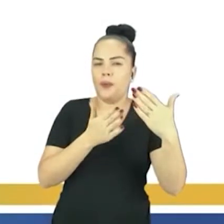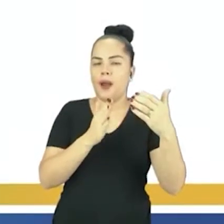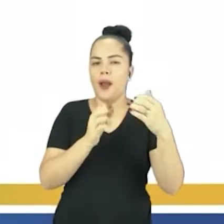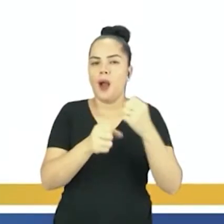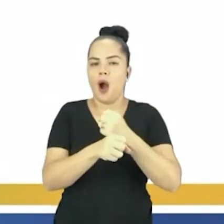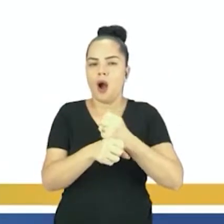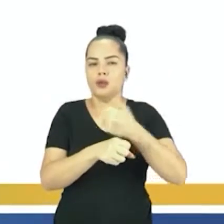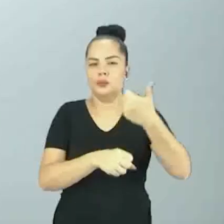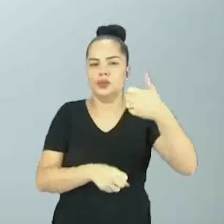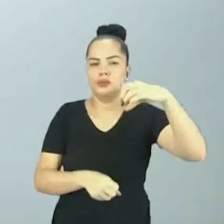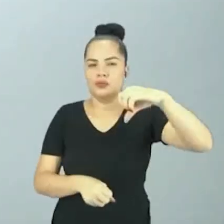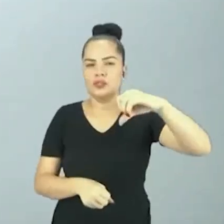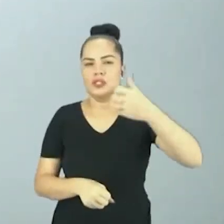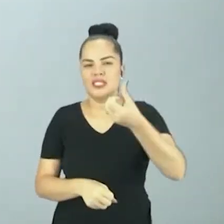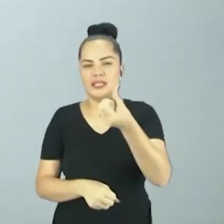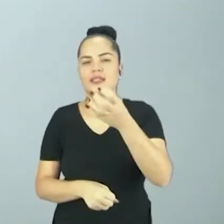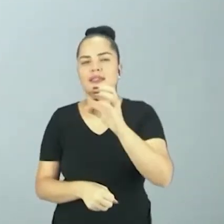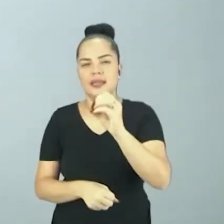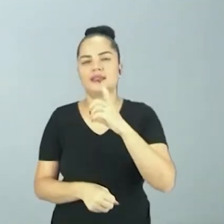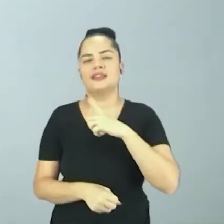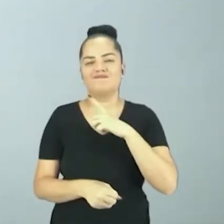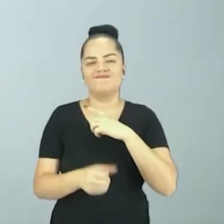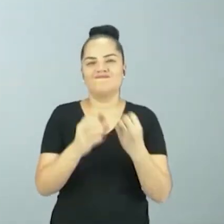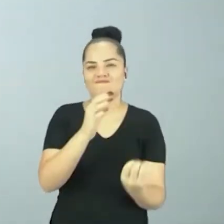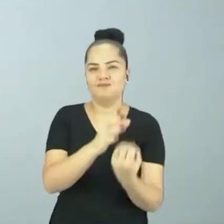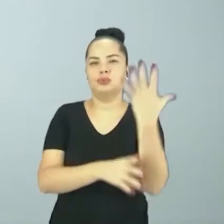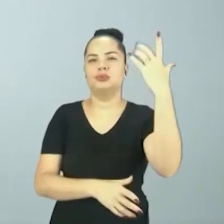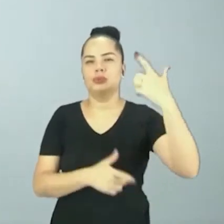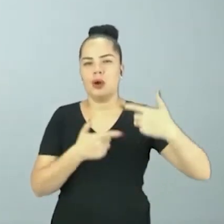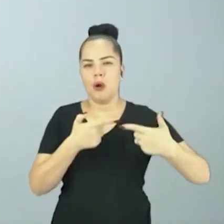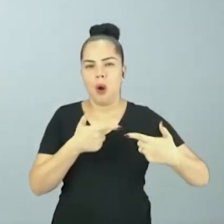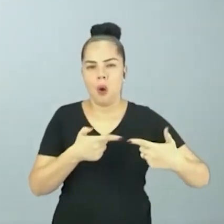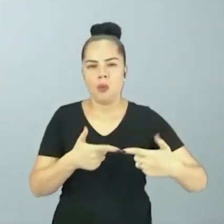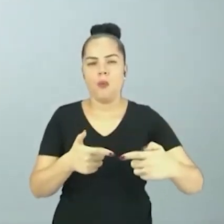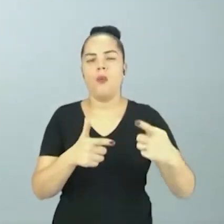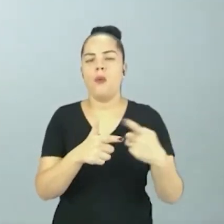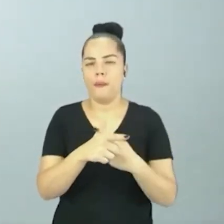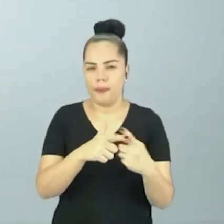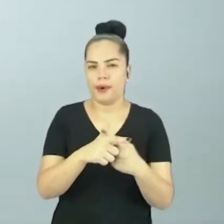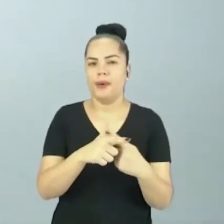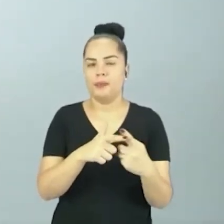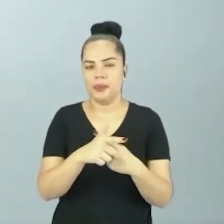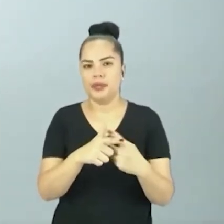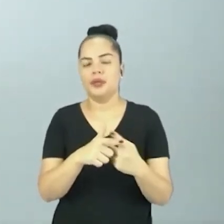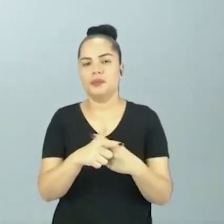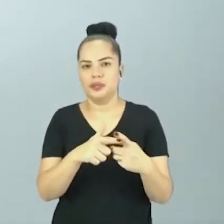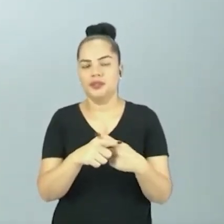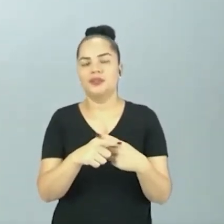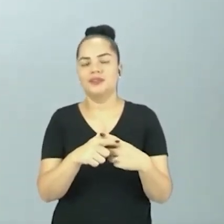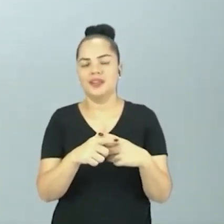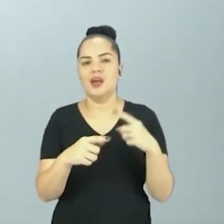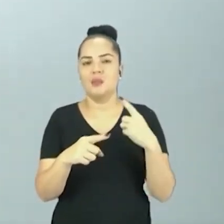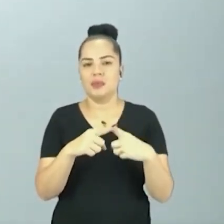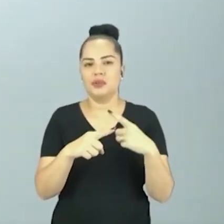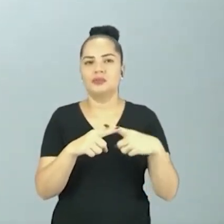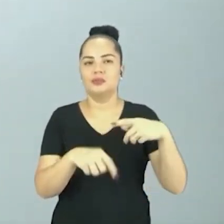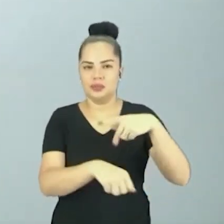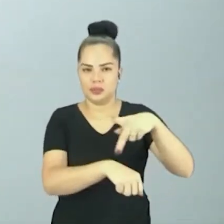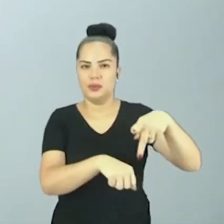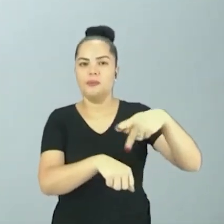de vários conflitos aí para que esses países que estavam sobre a órbita e domínio desses